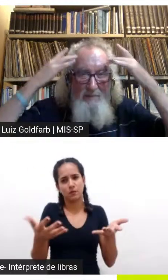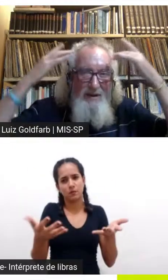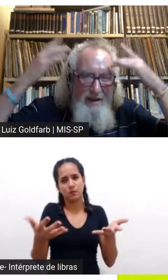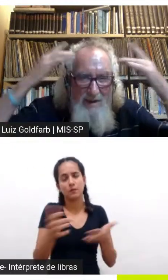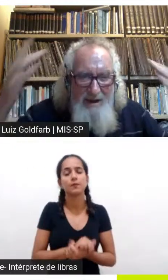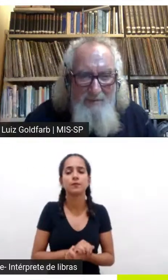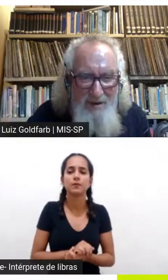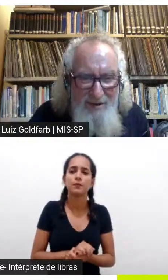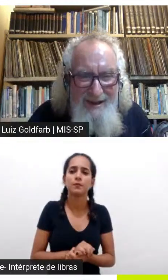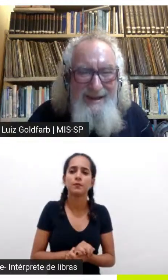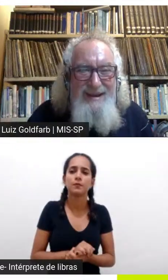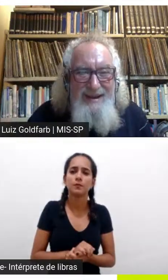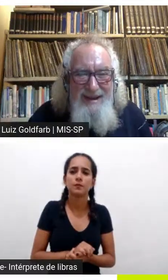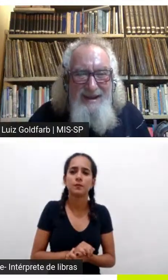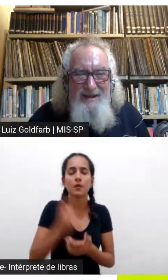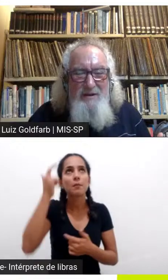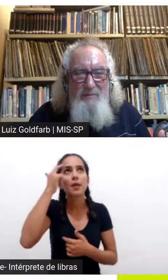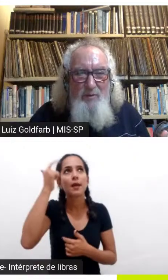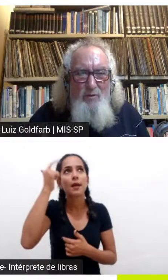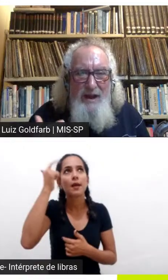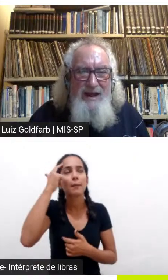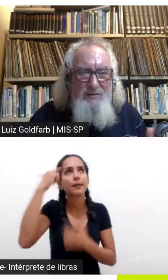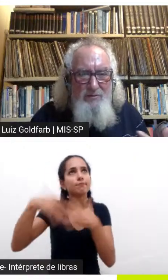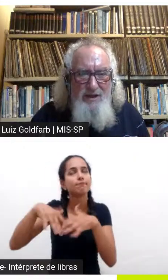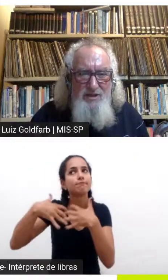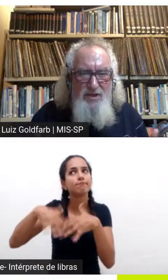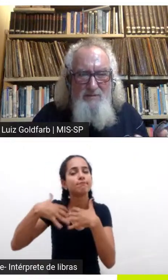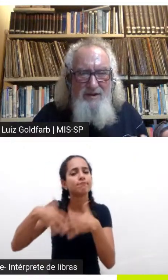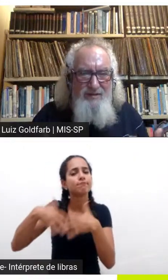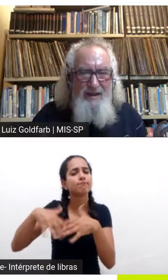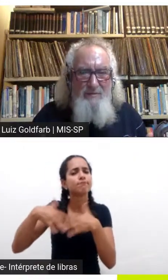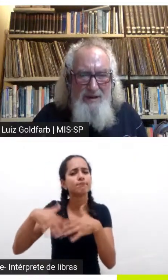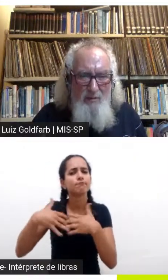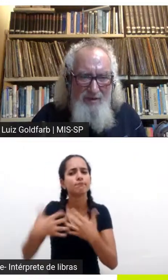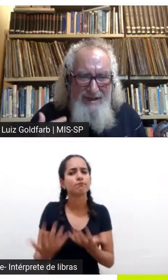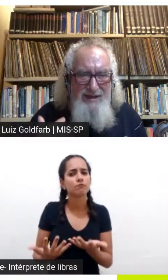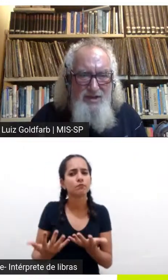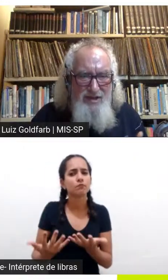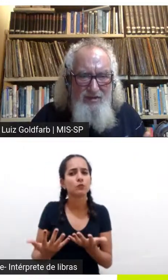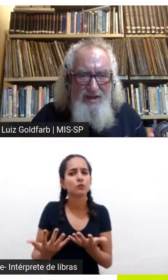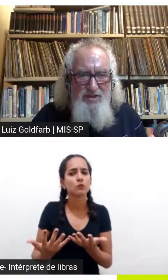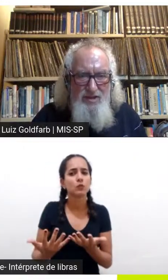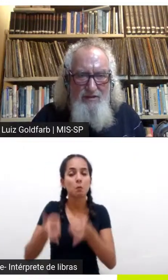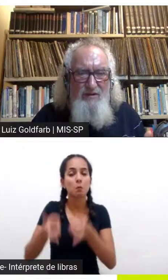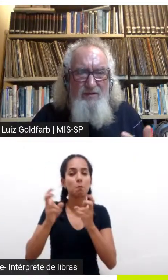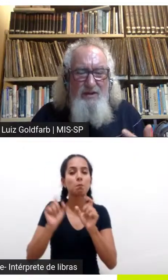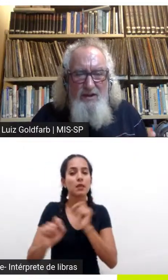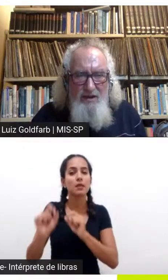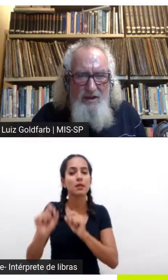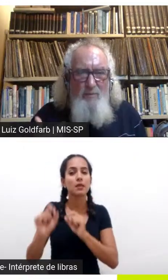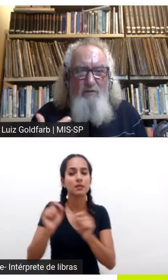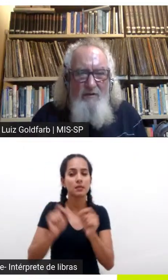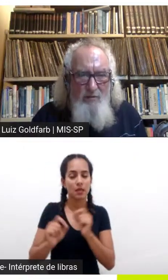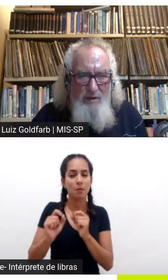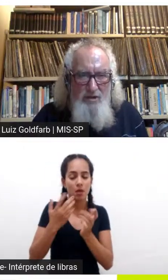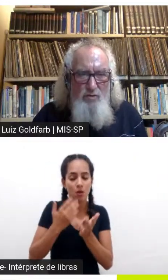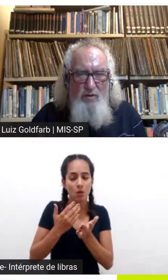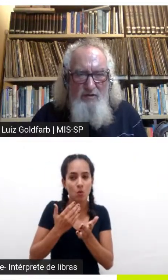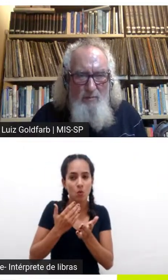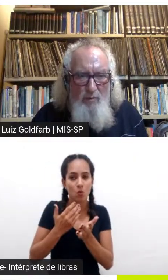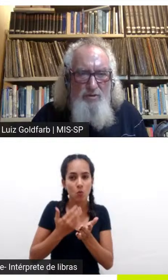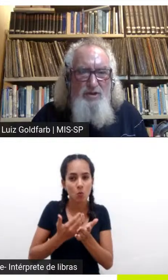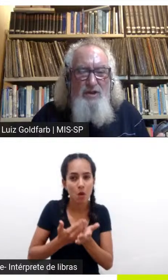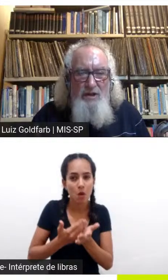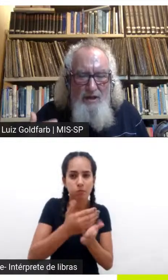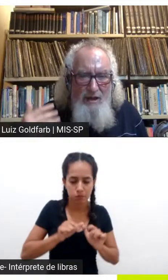dilema aqui na minha cabeça né por um lado o que a gente percebe né uma série de iniciativas que provavelmente